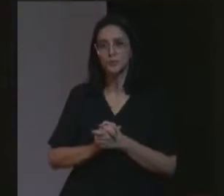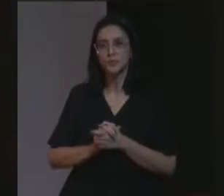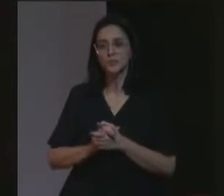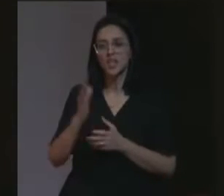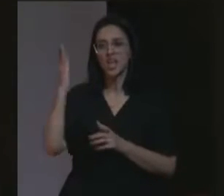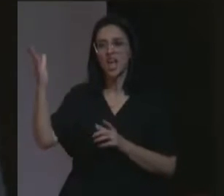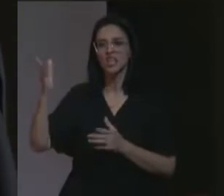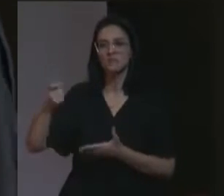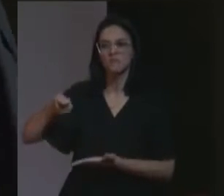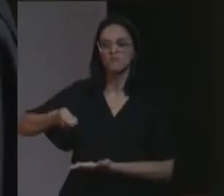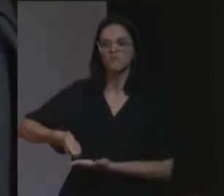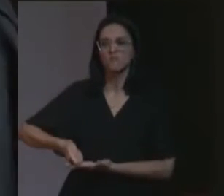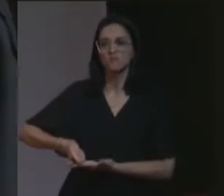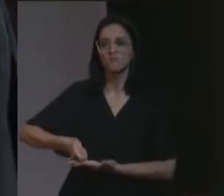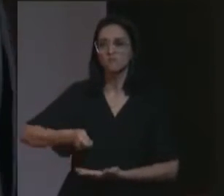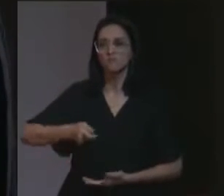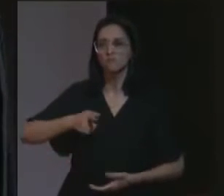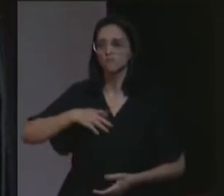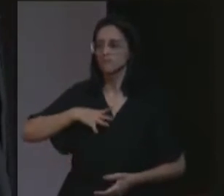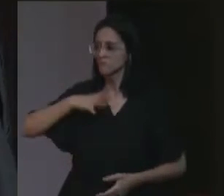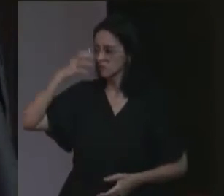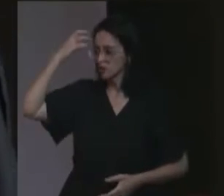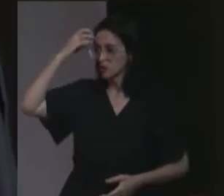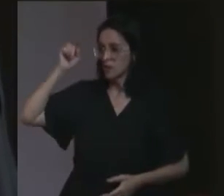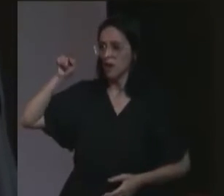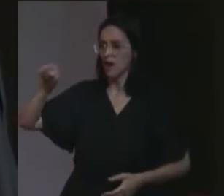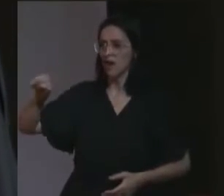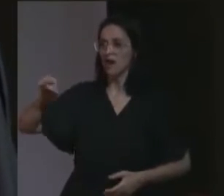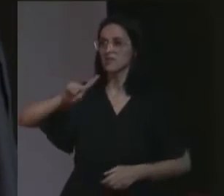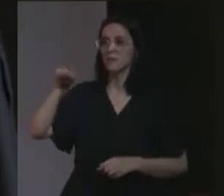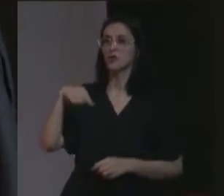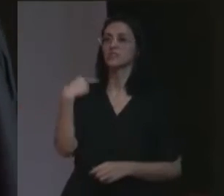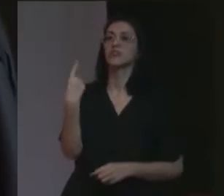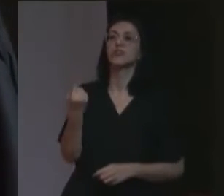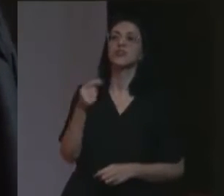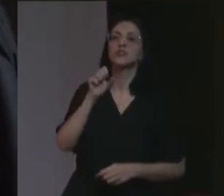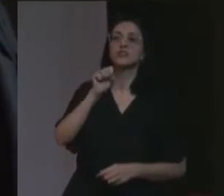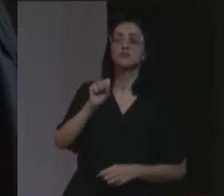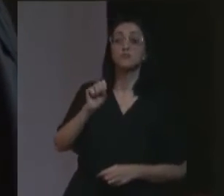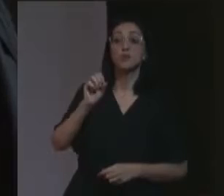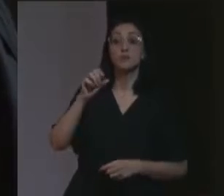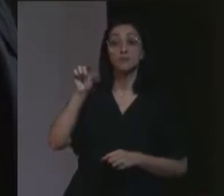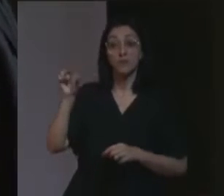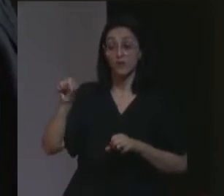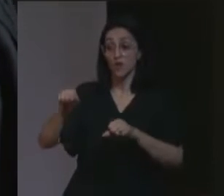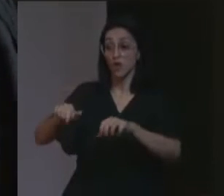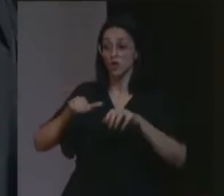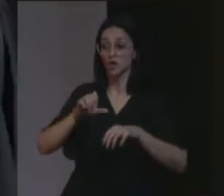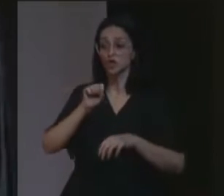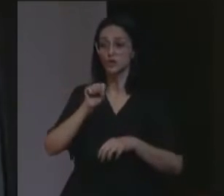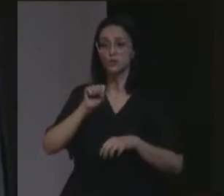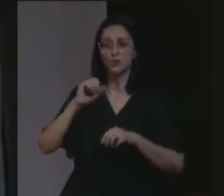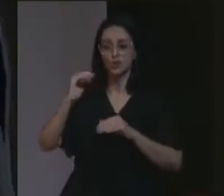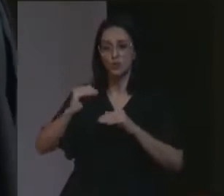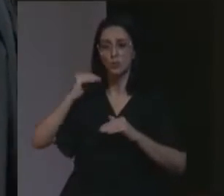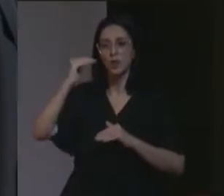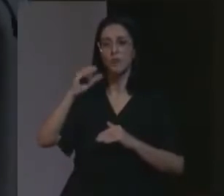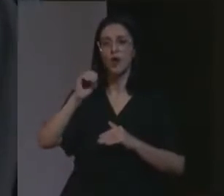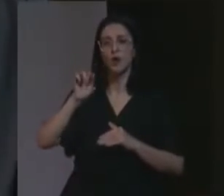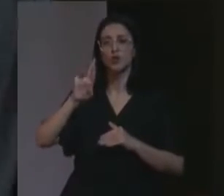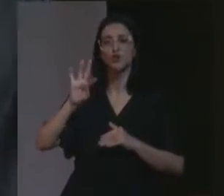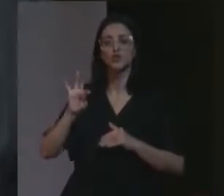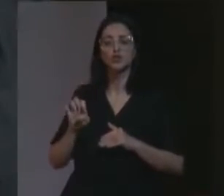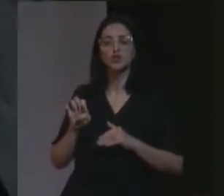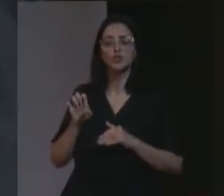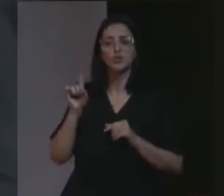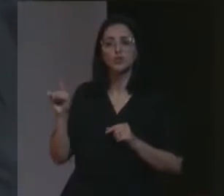ele é condenado, em primeira instância, e a Suprema Corte, depois, o absolve, e um dos juízes,